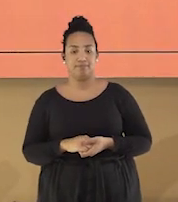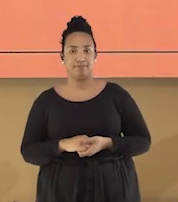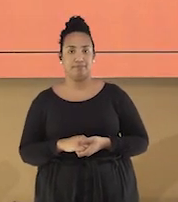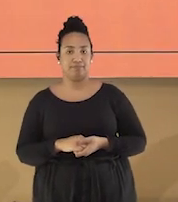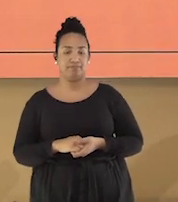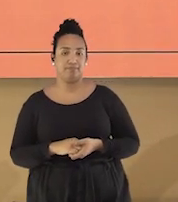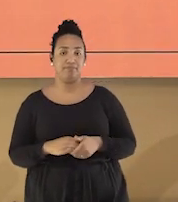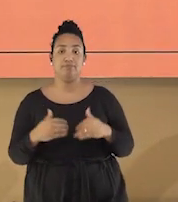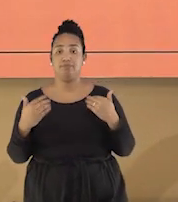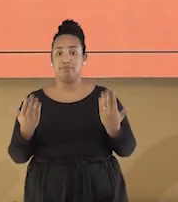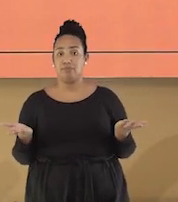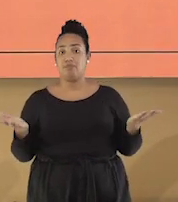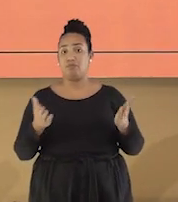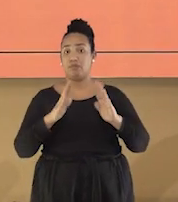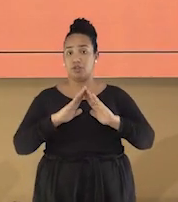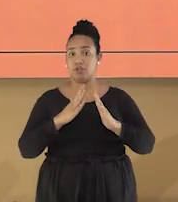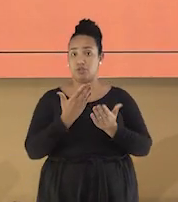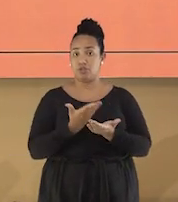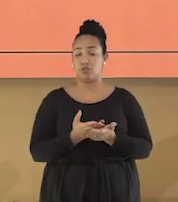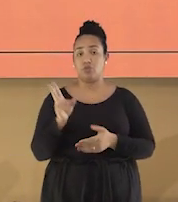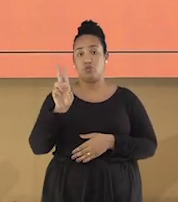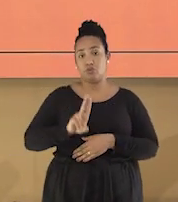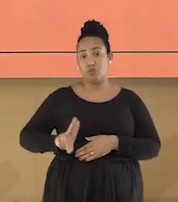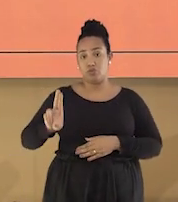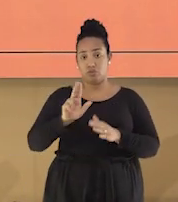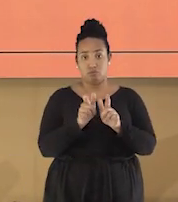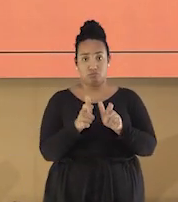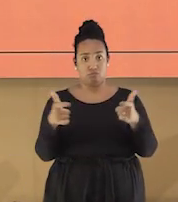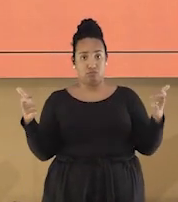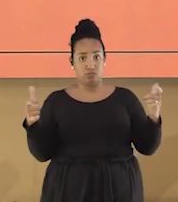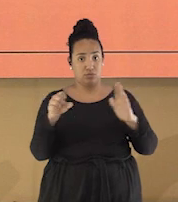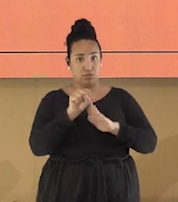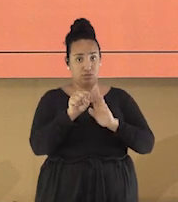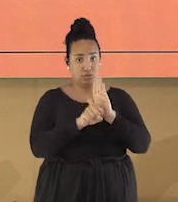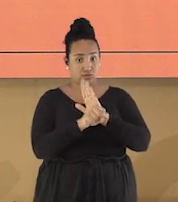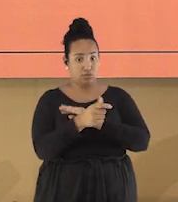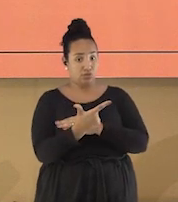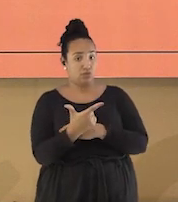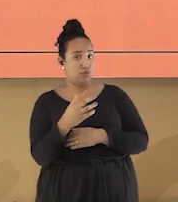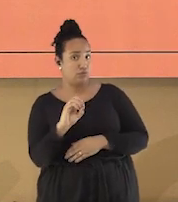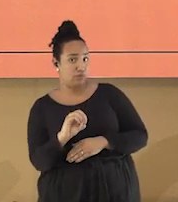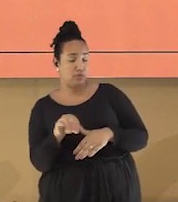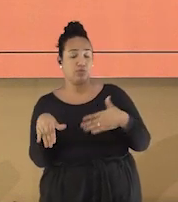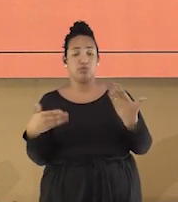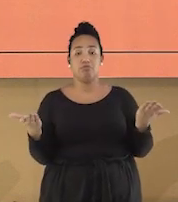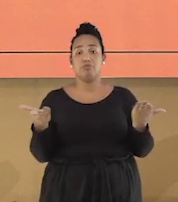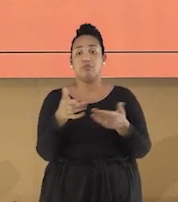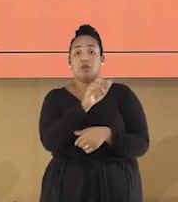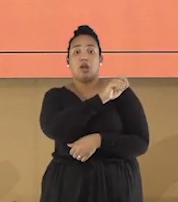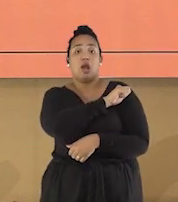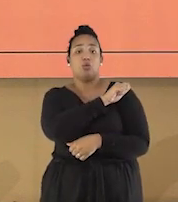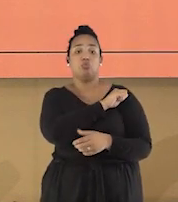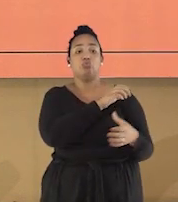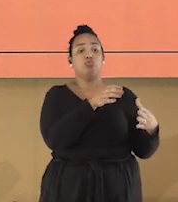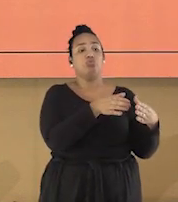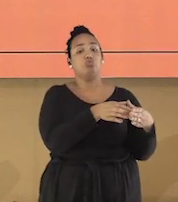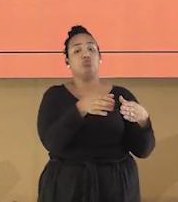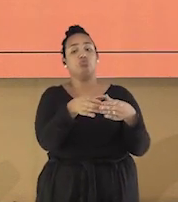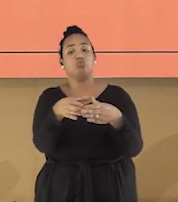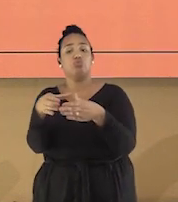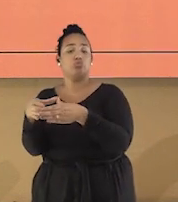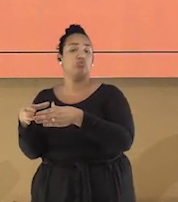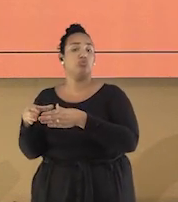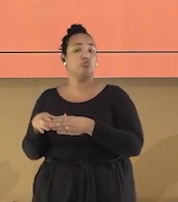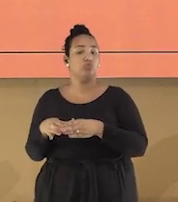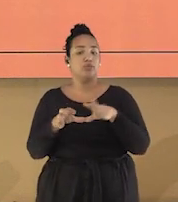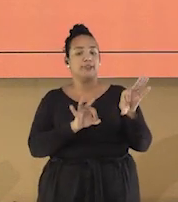aumento no número de escolas e universidades ainda no século XX, os estudantes começaram a se organizar pela luta de garantia